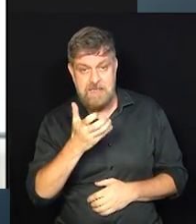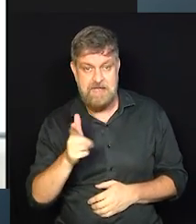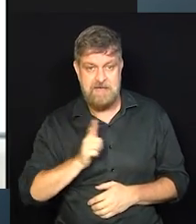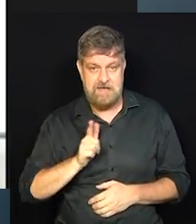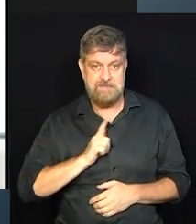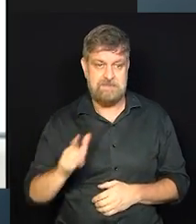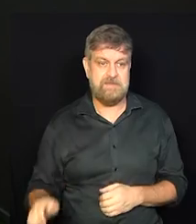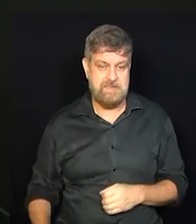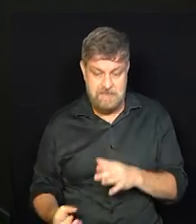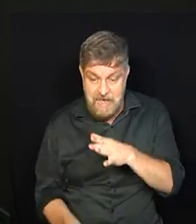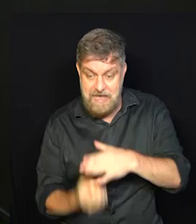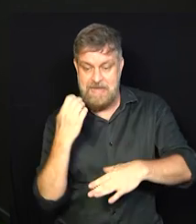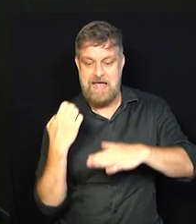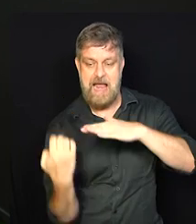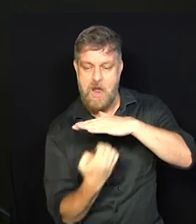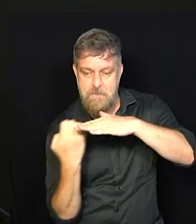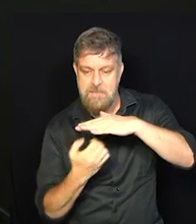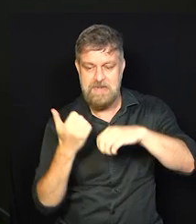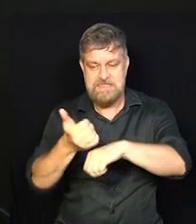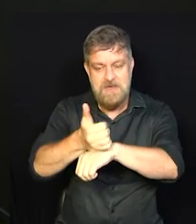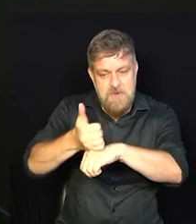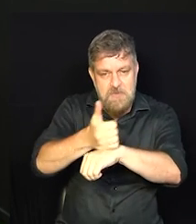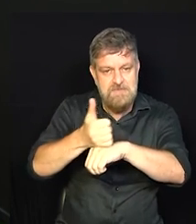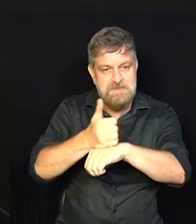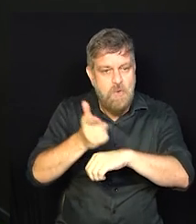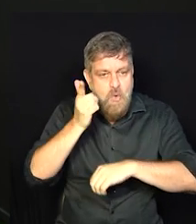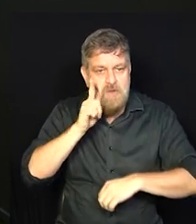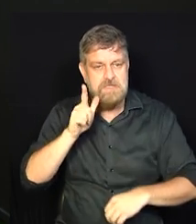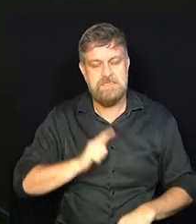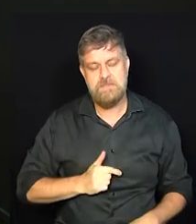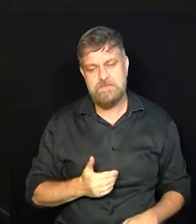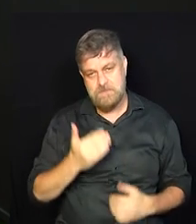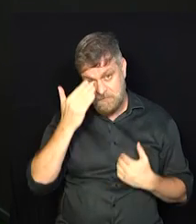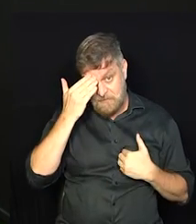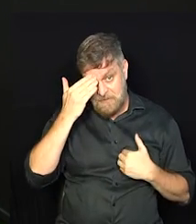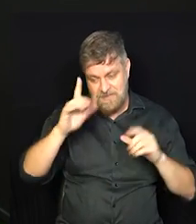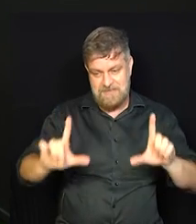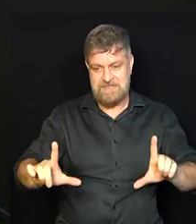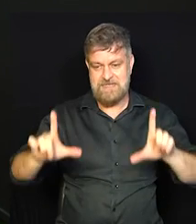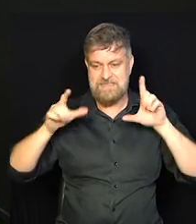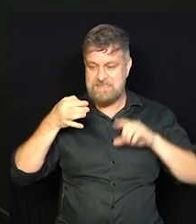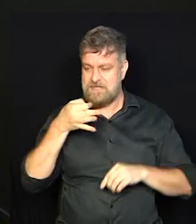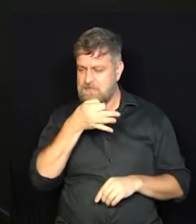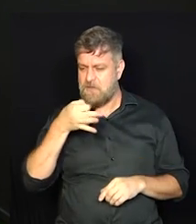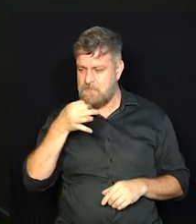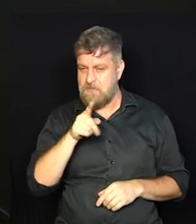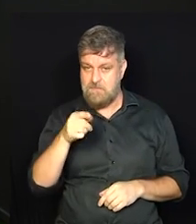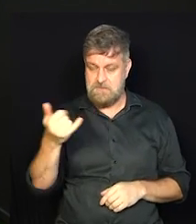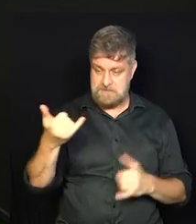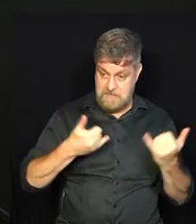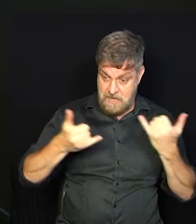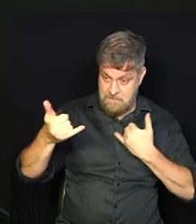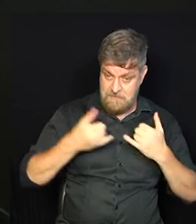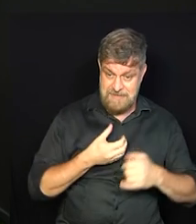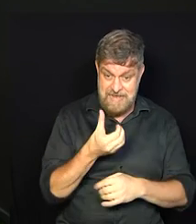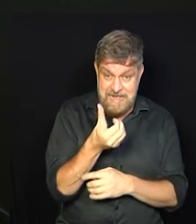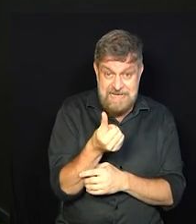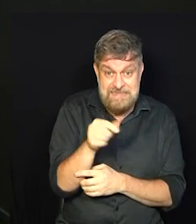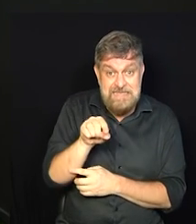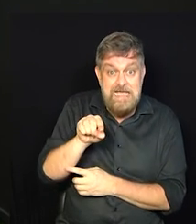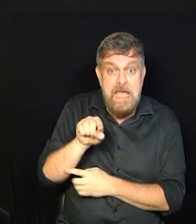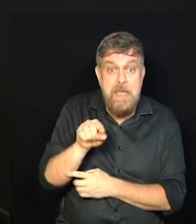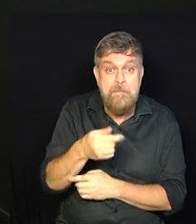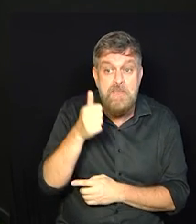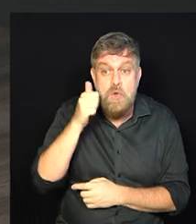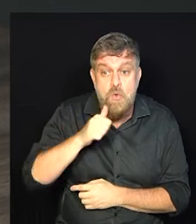seu lifestyle business olha eu agradeço a sua participação Lia e olha você me falou que são 6 mil